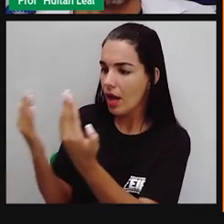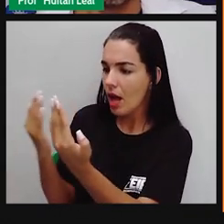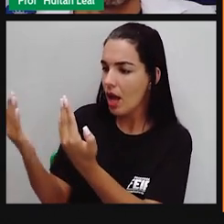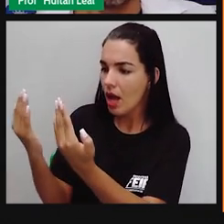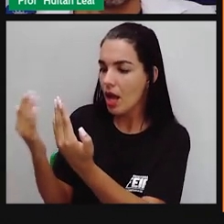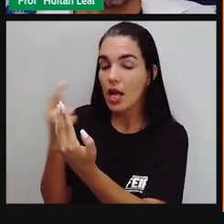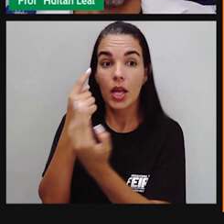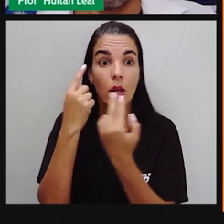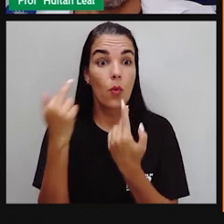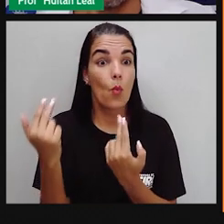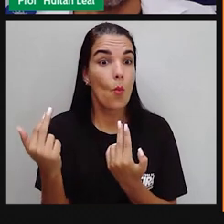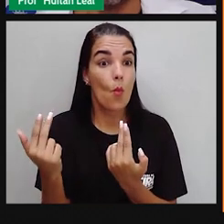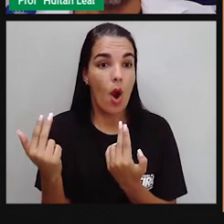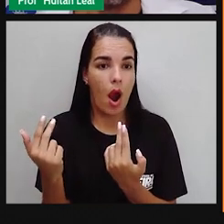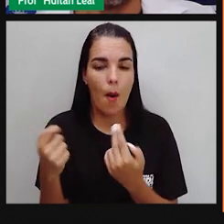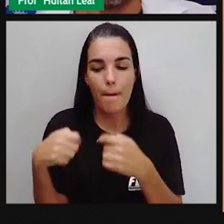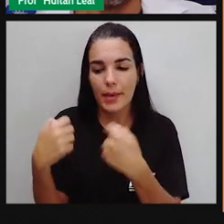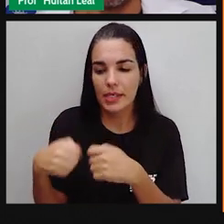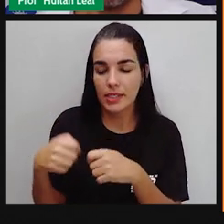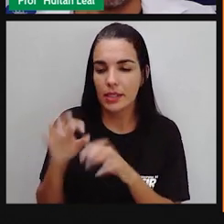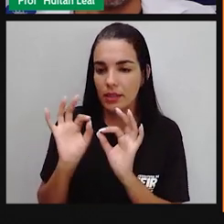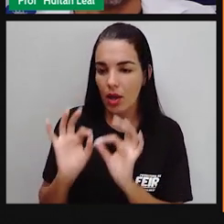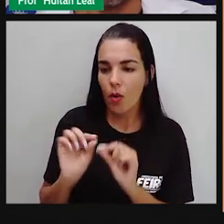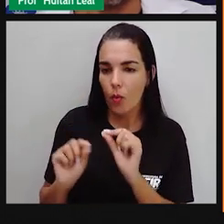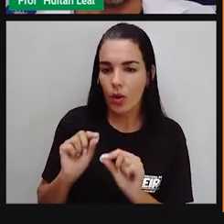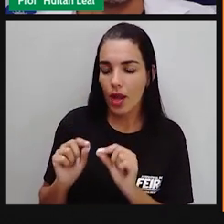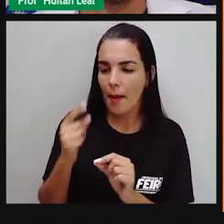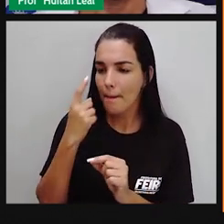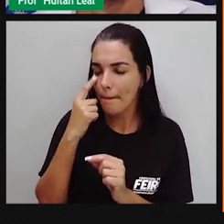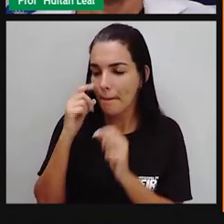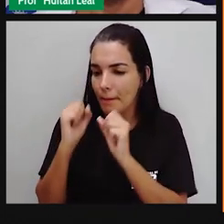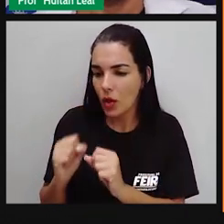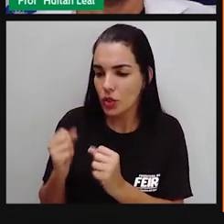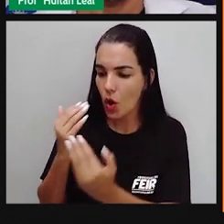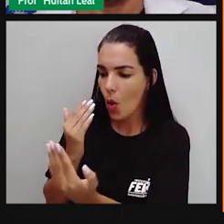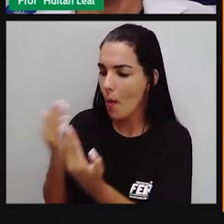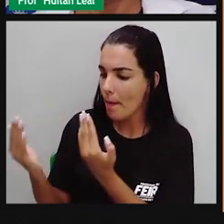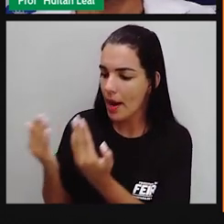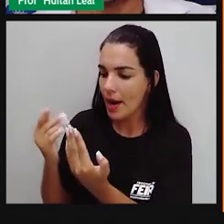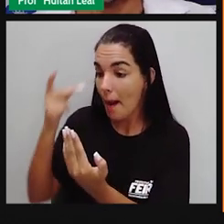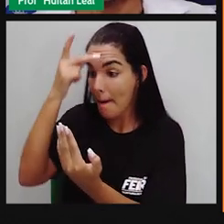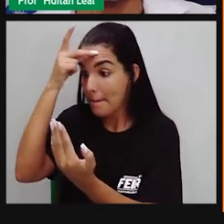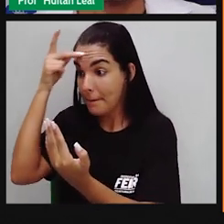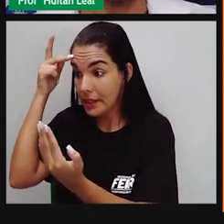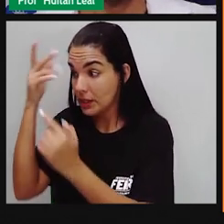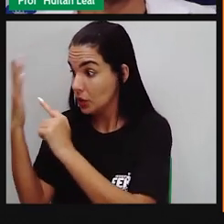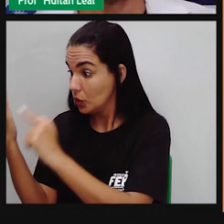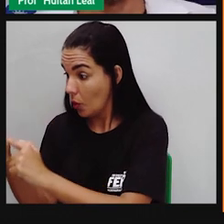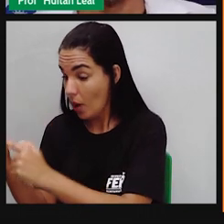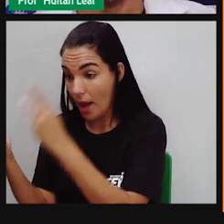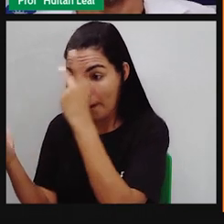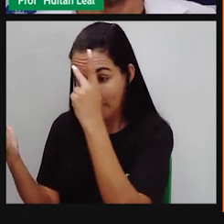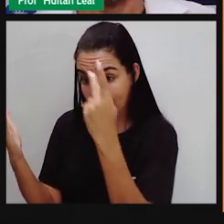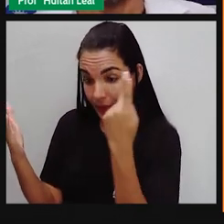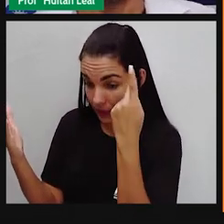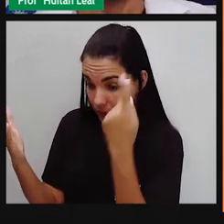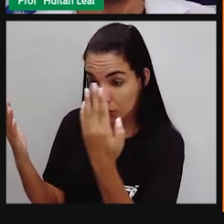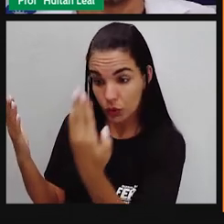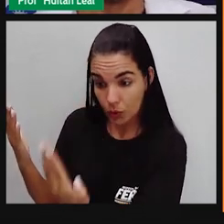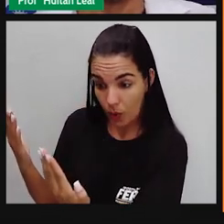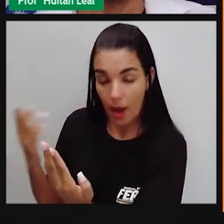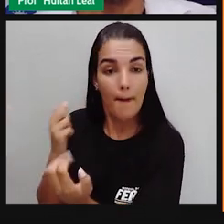Nós sabemos comparar uma pessoa com relação à outra, por exemplo. Um objeto com relação à outra.